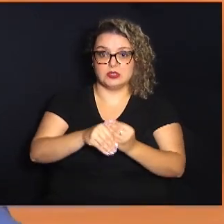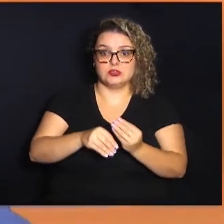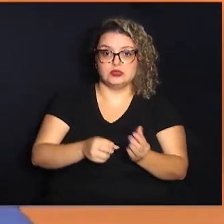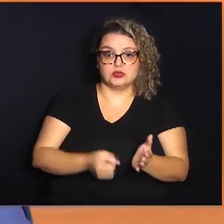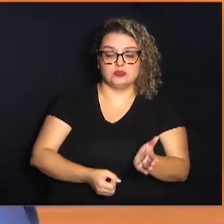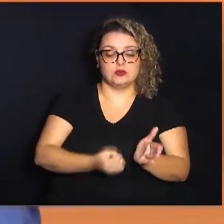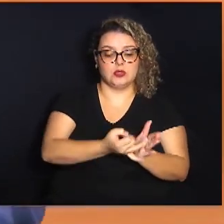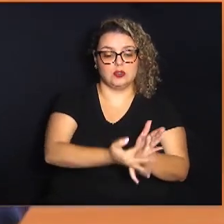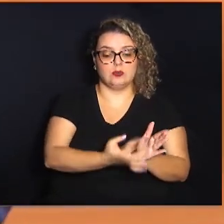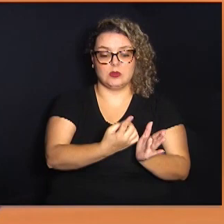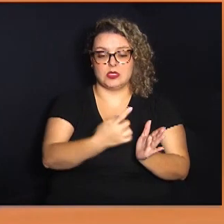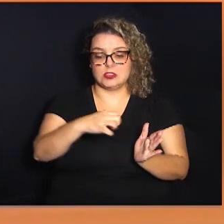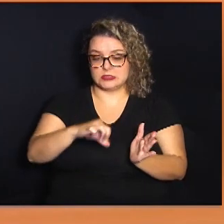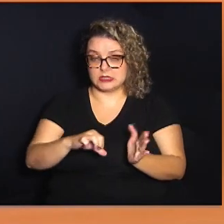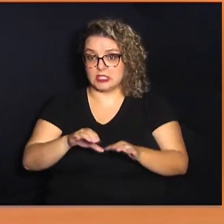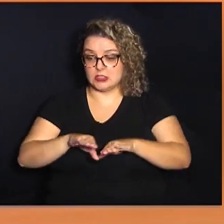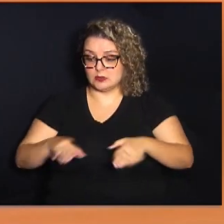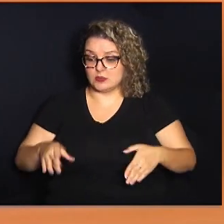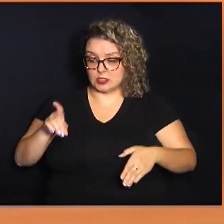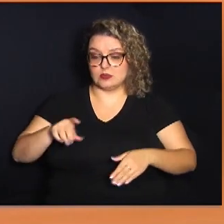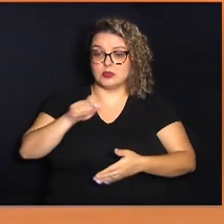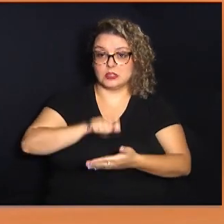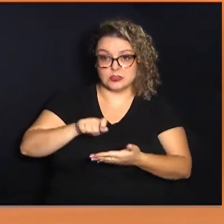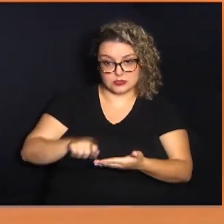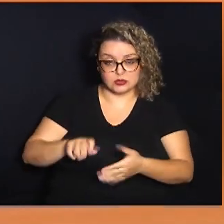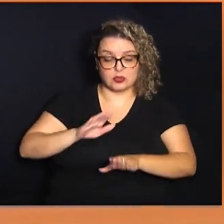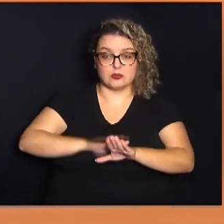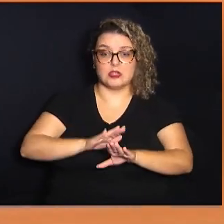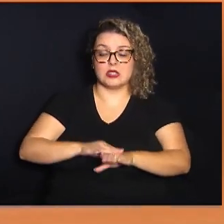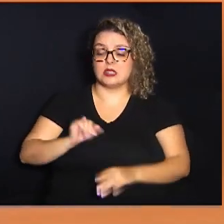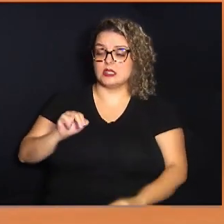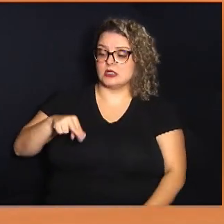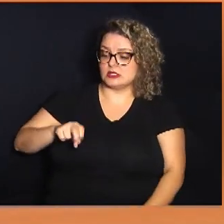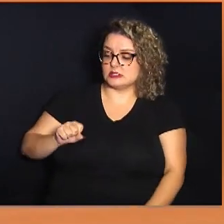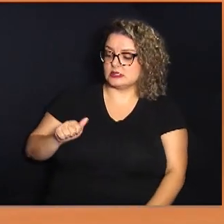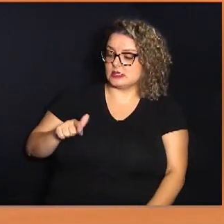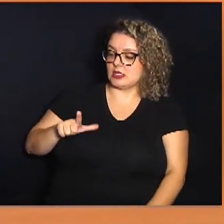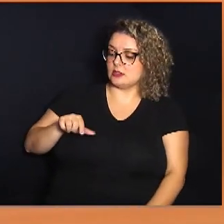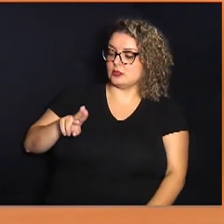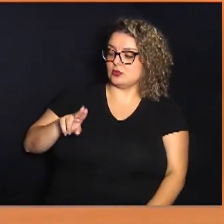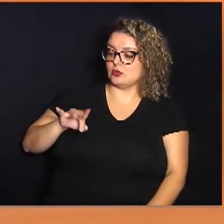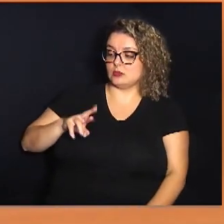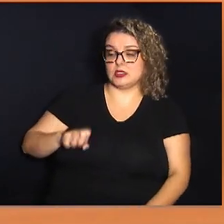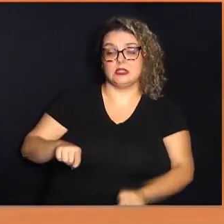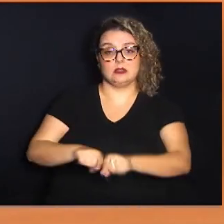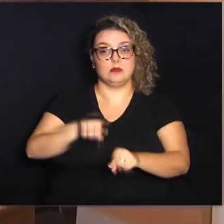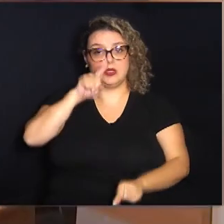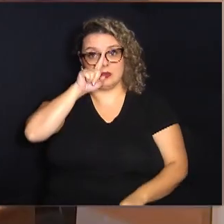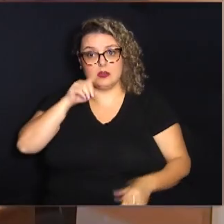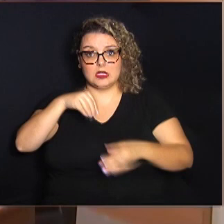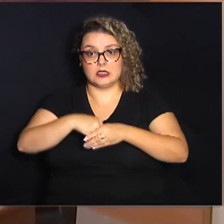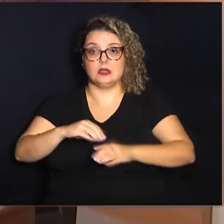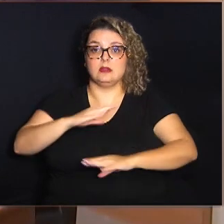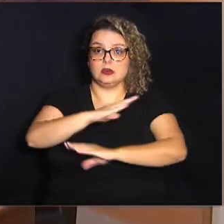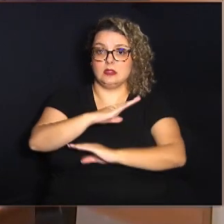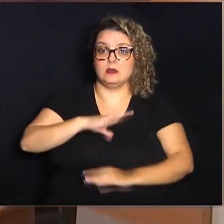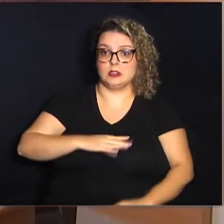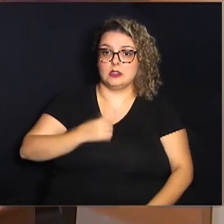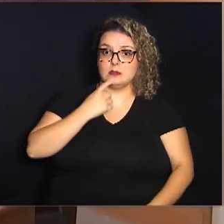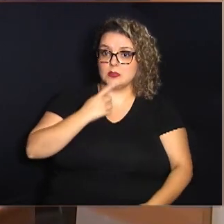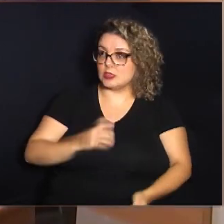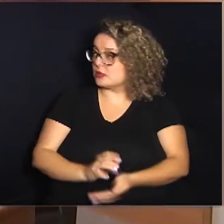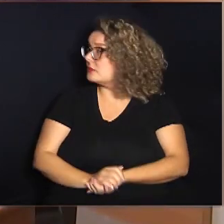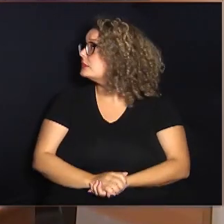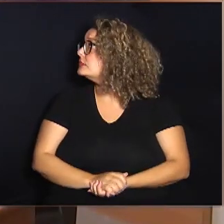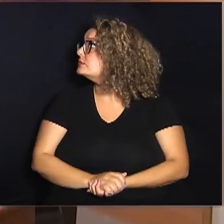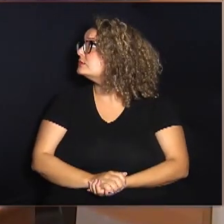de Autoria da Mesa da Câmara sobre atividades insalubres e atividades perigosas no âmbito da Câmara Municipal de Campinas. Ele